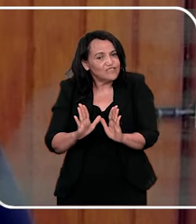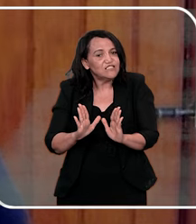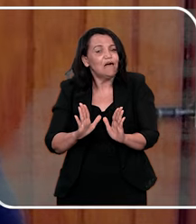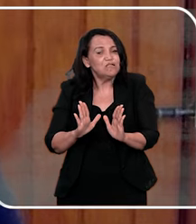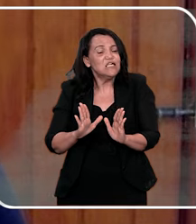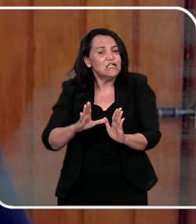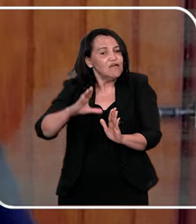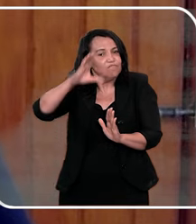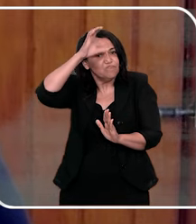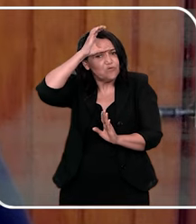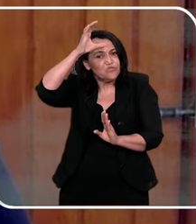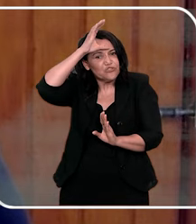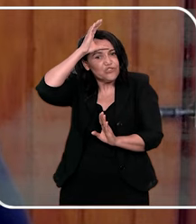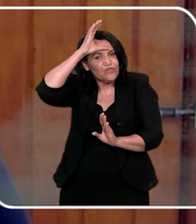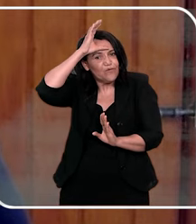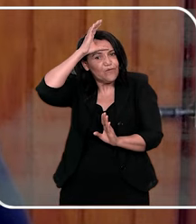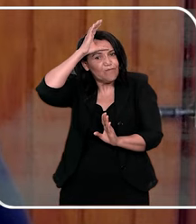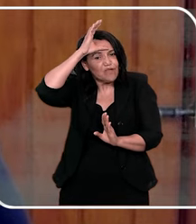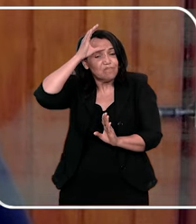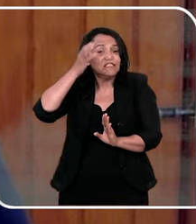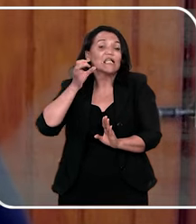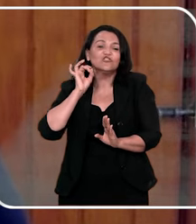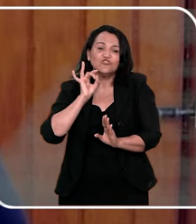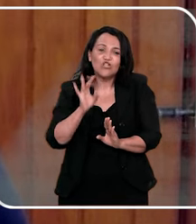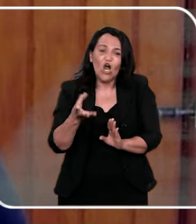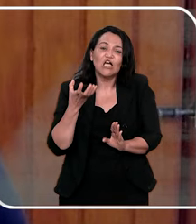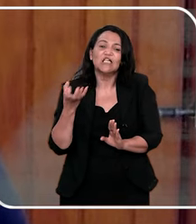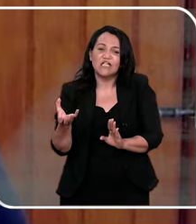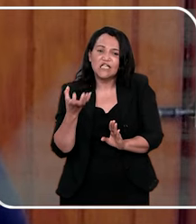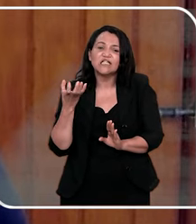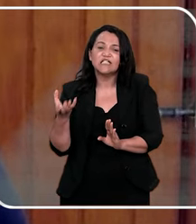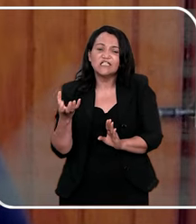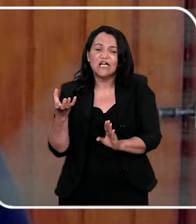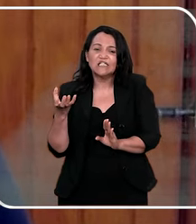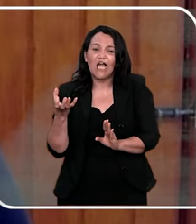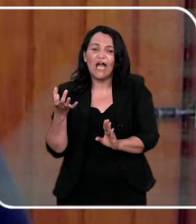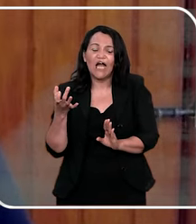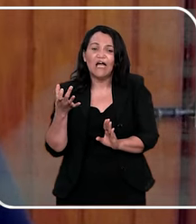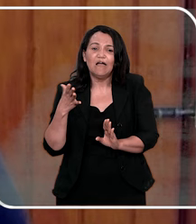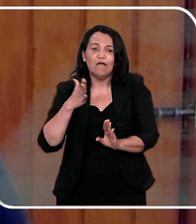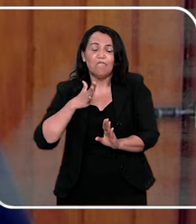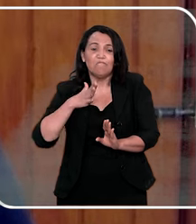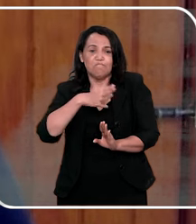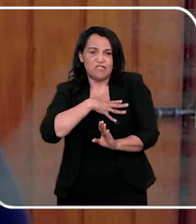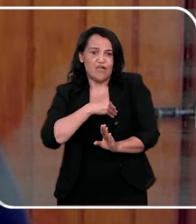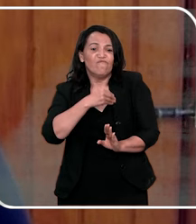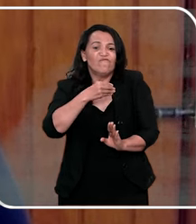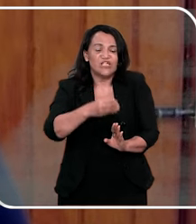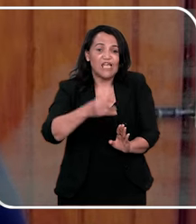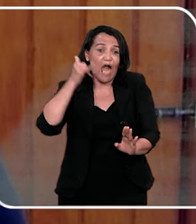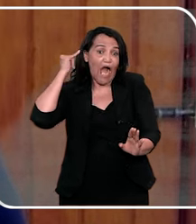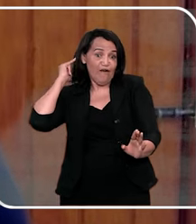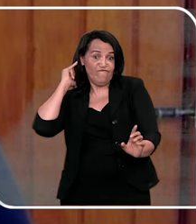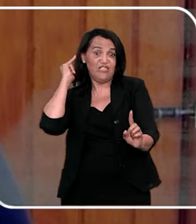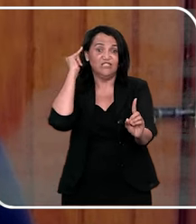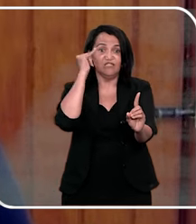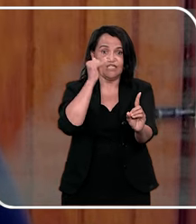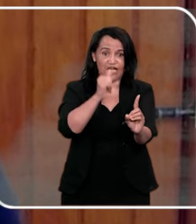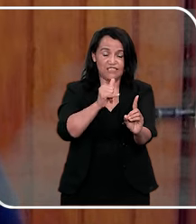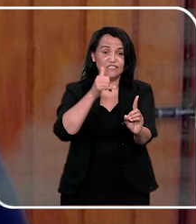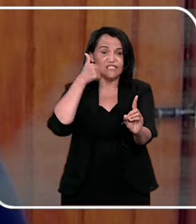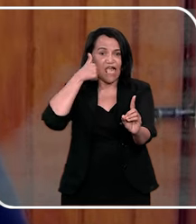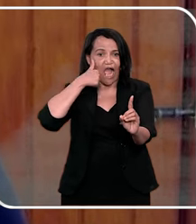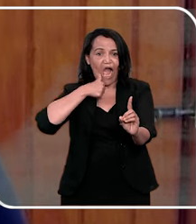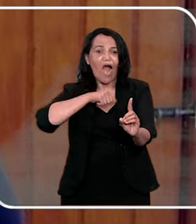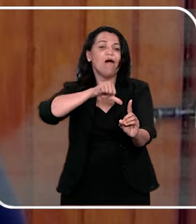nascer, que estava frequentando a casa desse mesmo tio, que é acima de qualquer suspeita, mas ela só queria que a minha filha avisasse a mãe